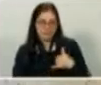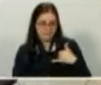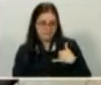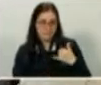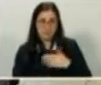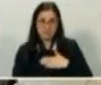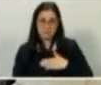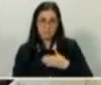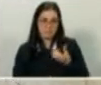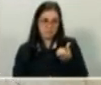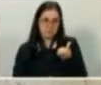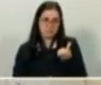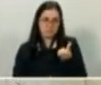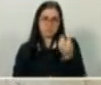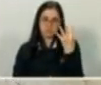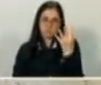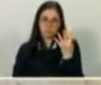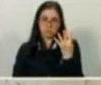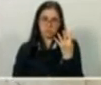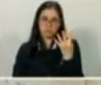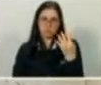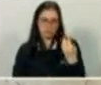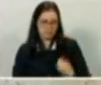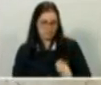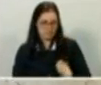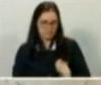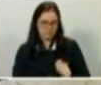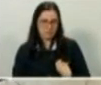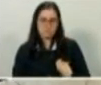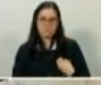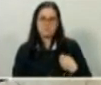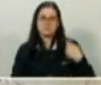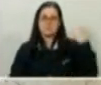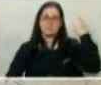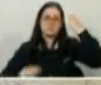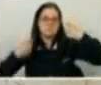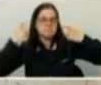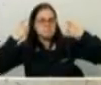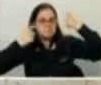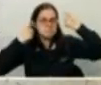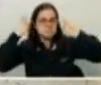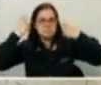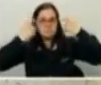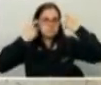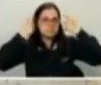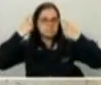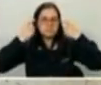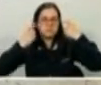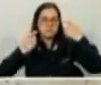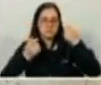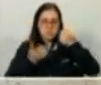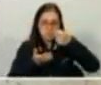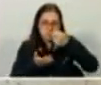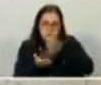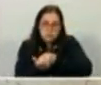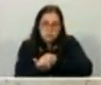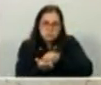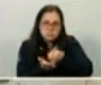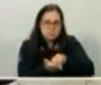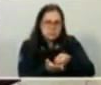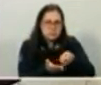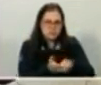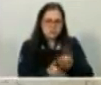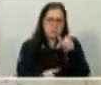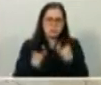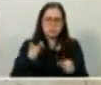vivido nesse mundo, eu tenho tido a preocupação de cumprir a obrigação de que todo cidadão